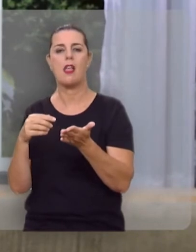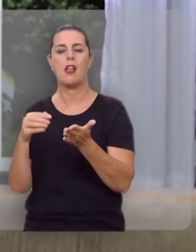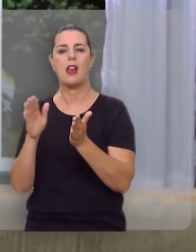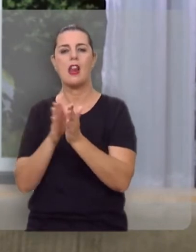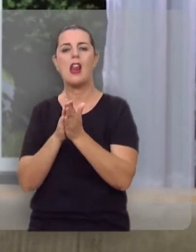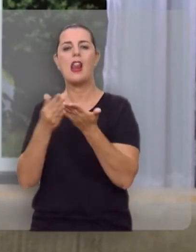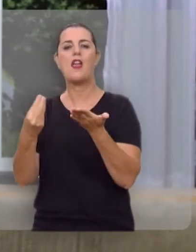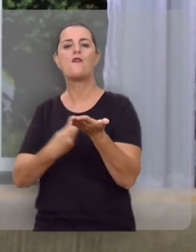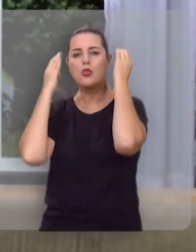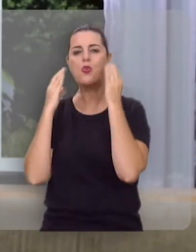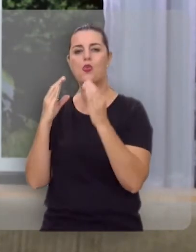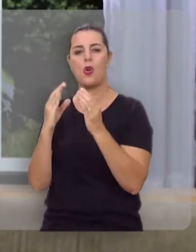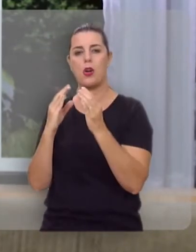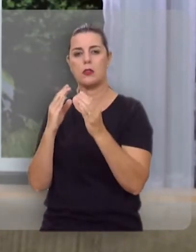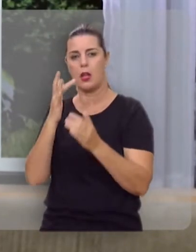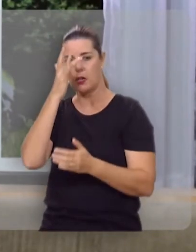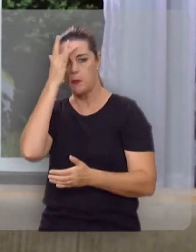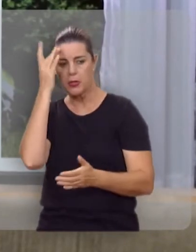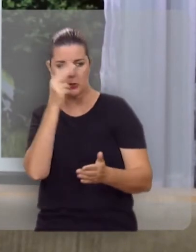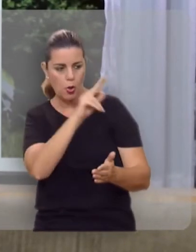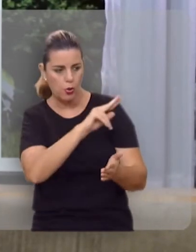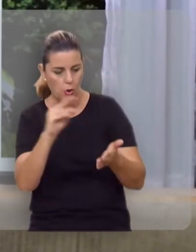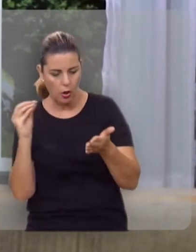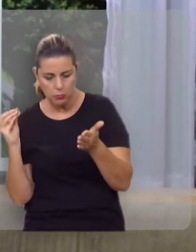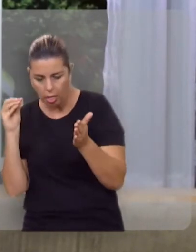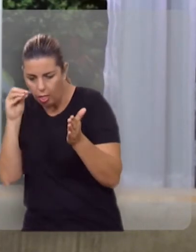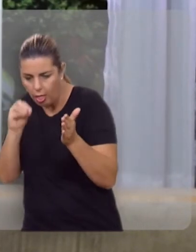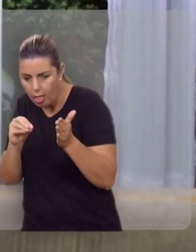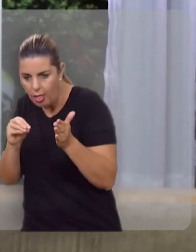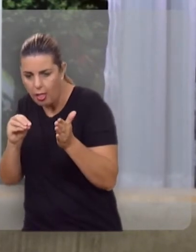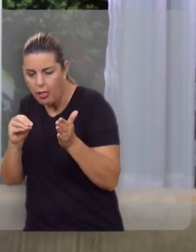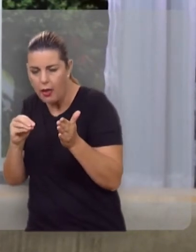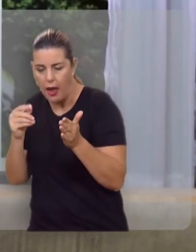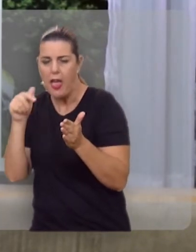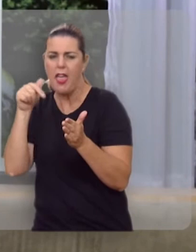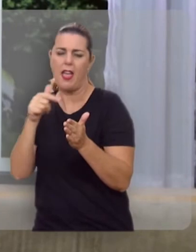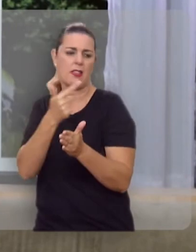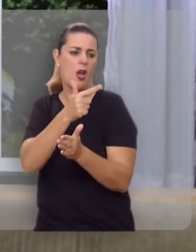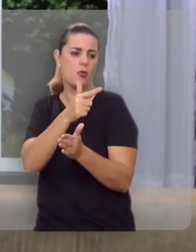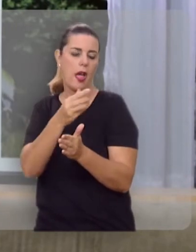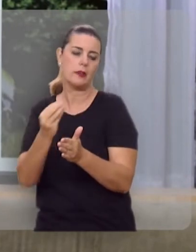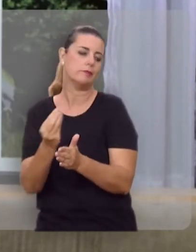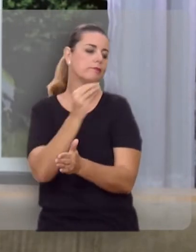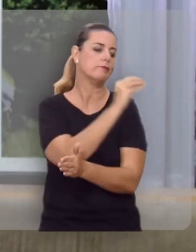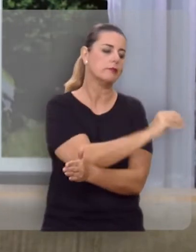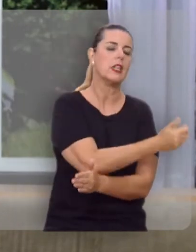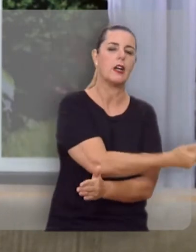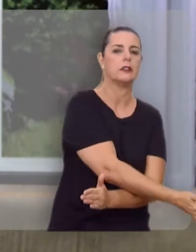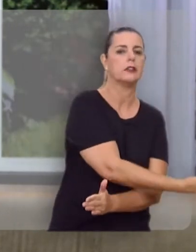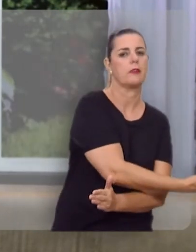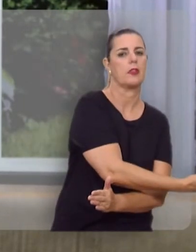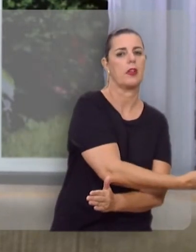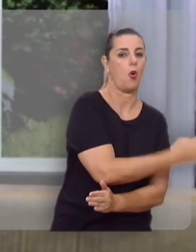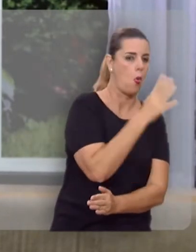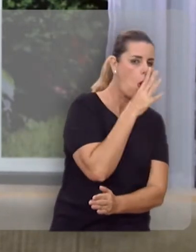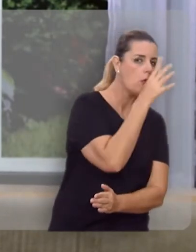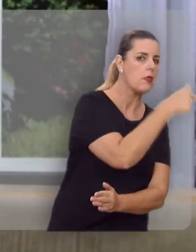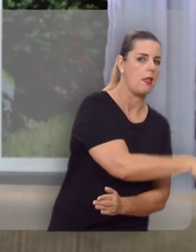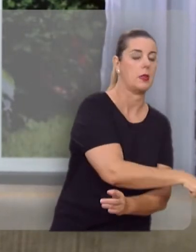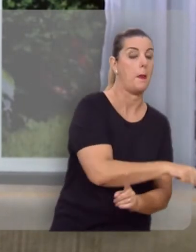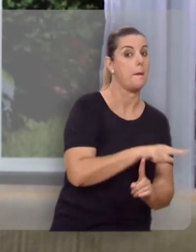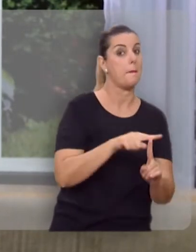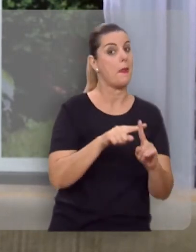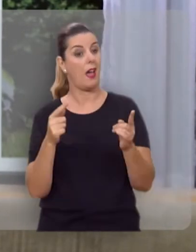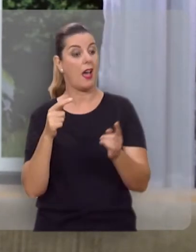livro da vida do Cordeiro. Se alguém não for encontrado com o seu nome escrito neste livro, será lançado para o fogo eterno, condenação